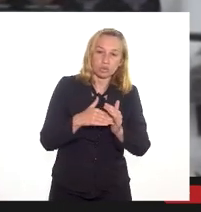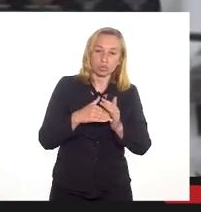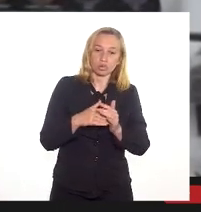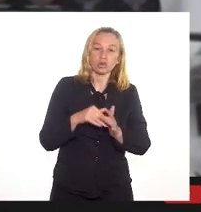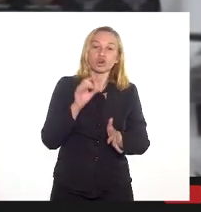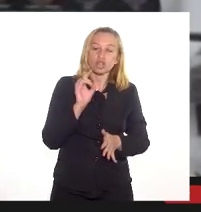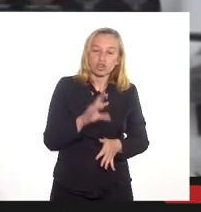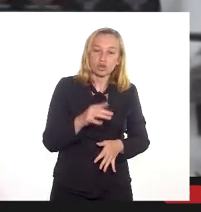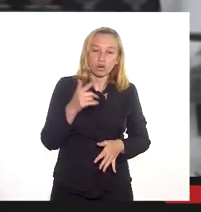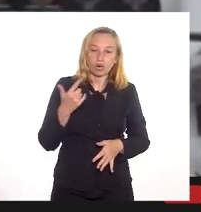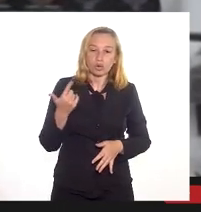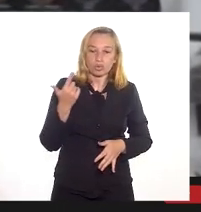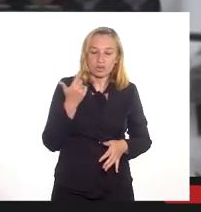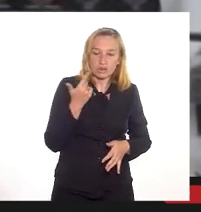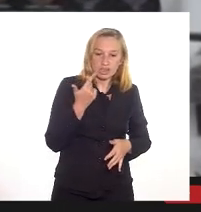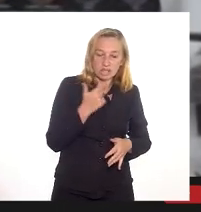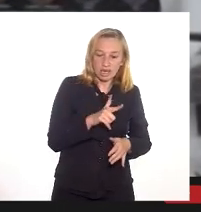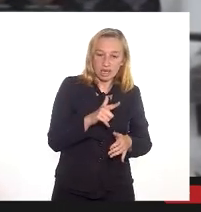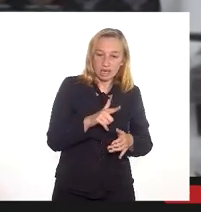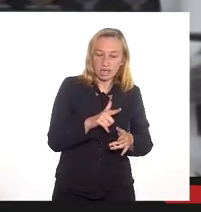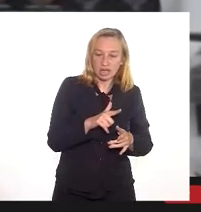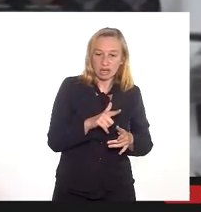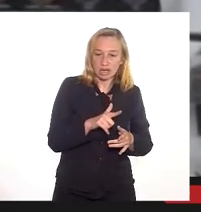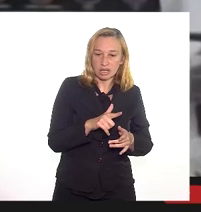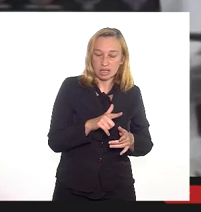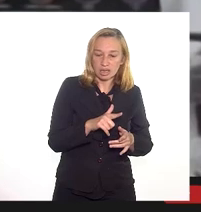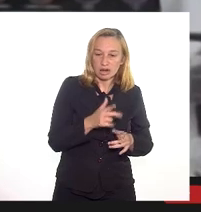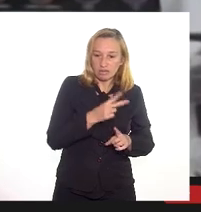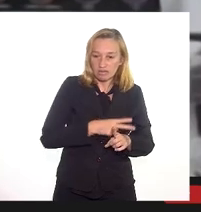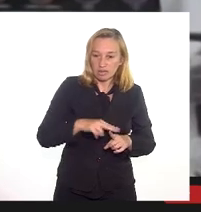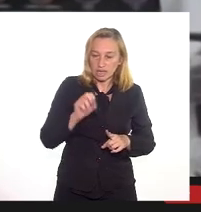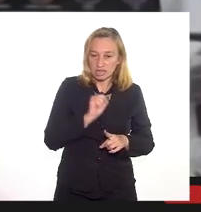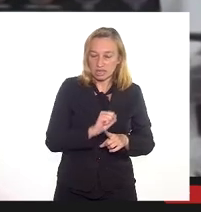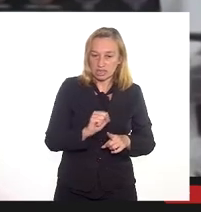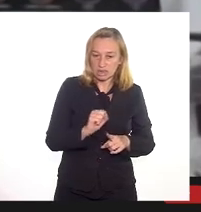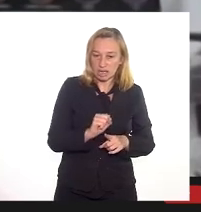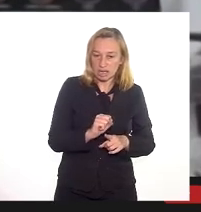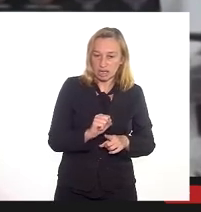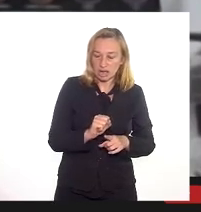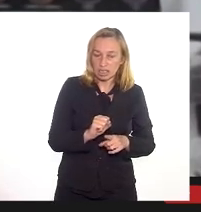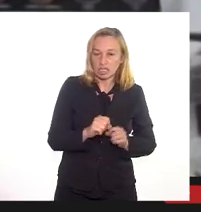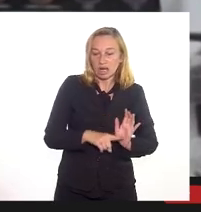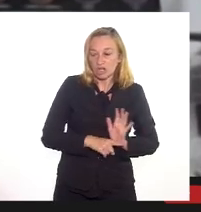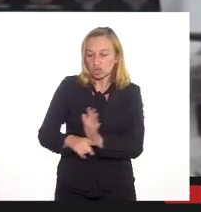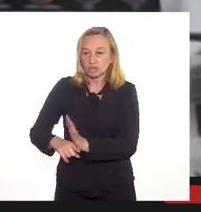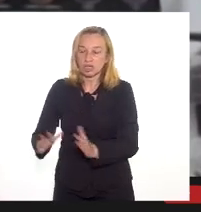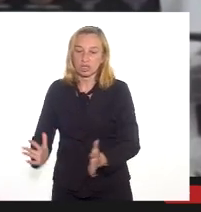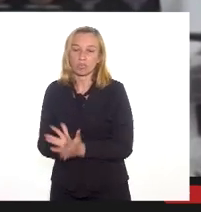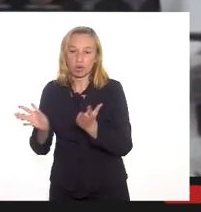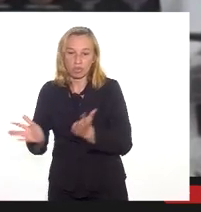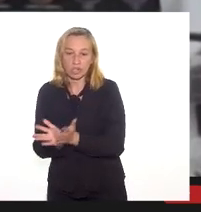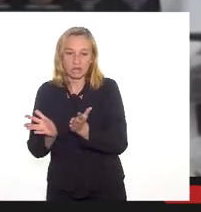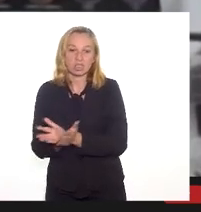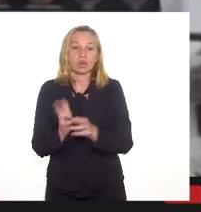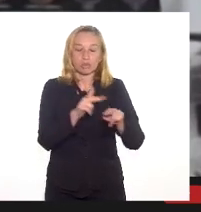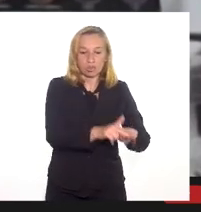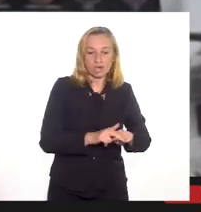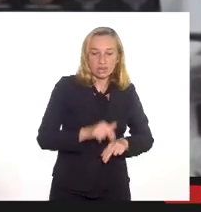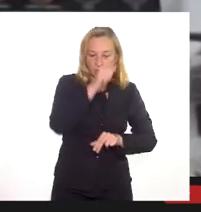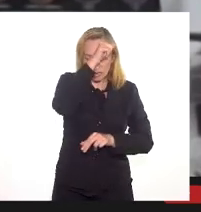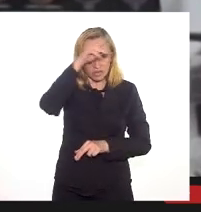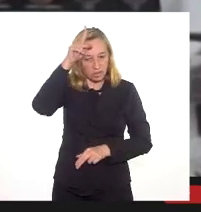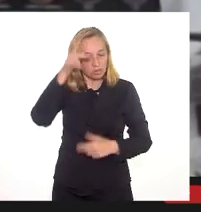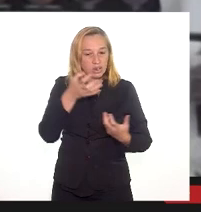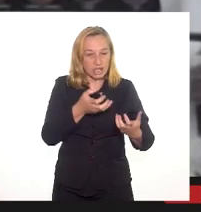só combate a pobreza com riqueza. E é esse o recurso que a Prefeitura Municipal de Duque de Caxias espera conquistar, para que a gente